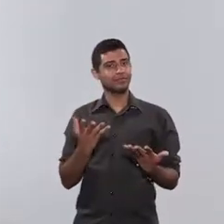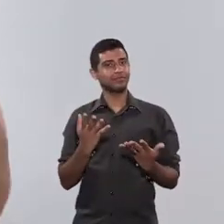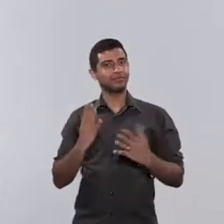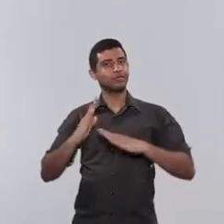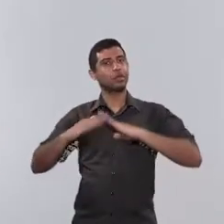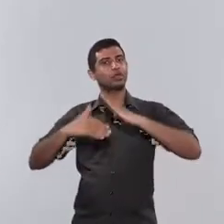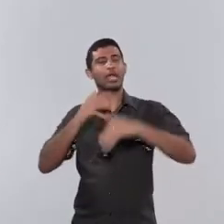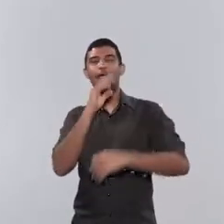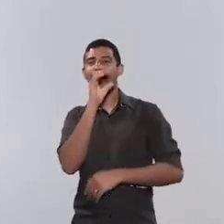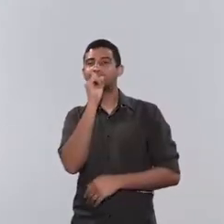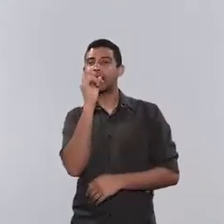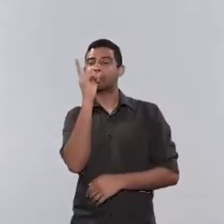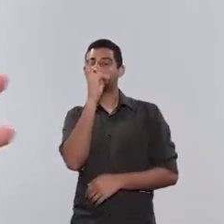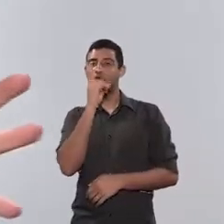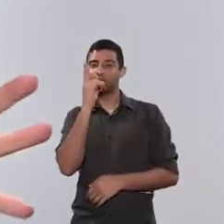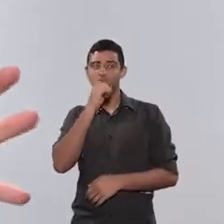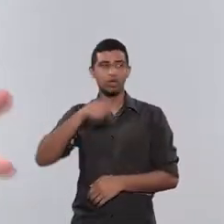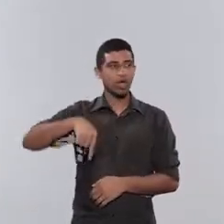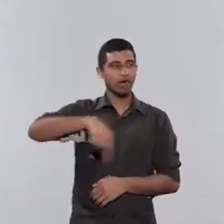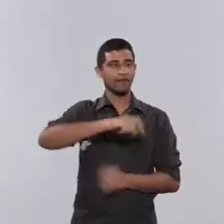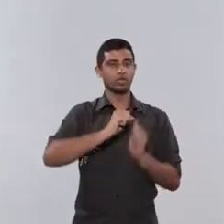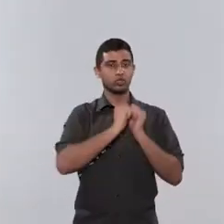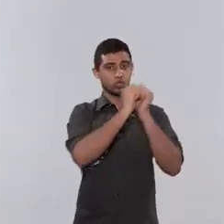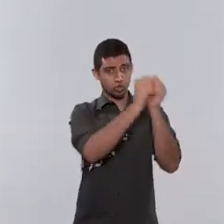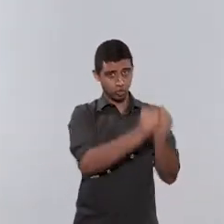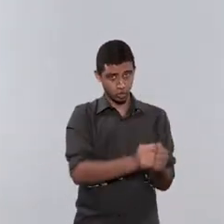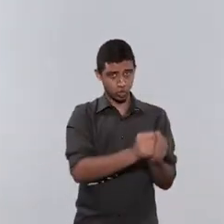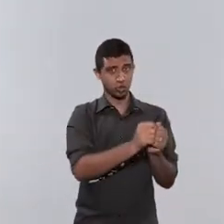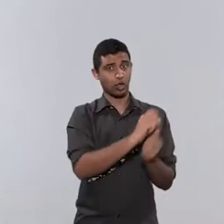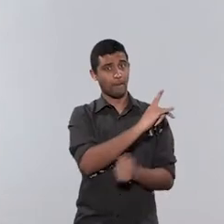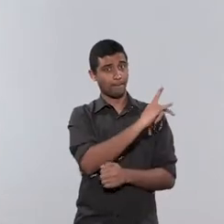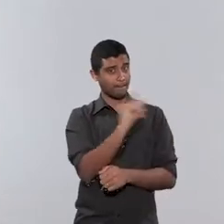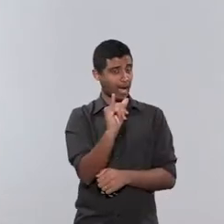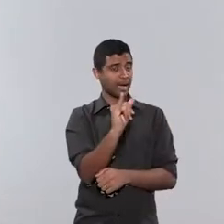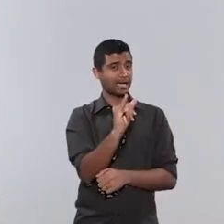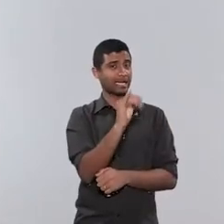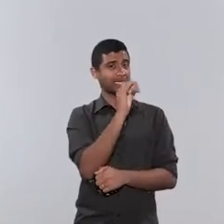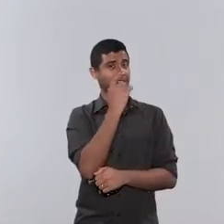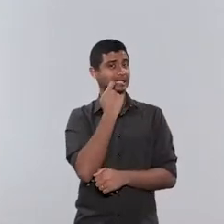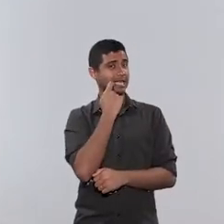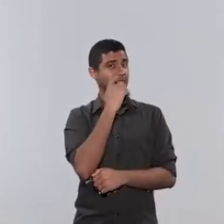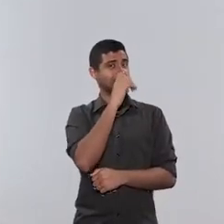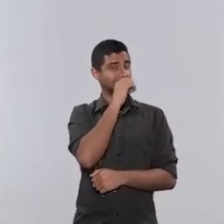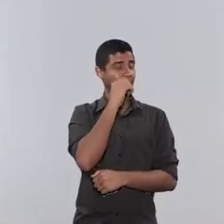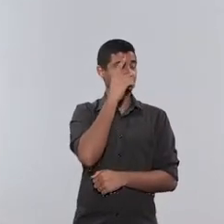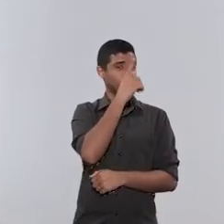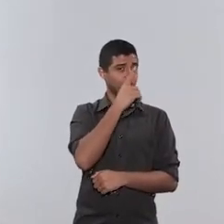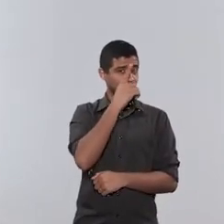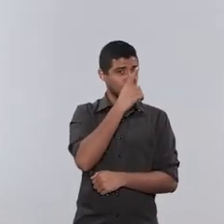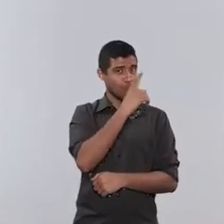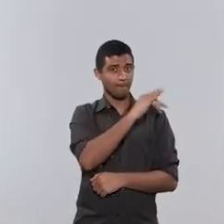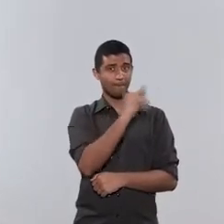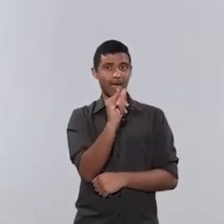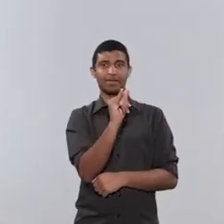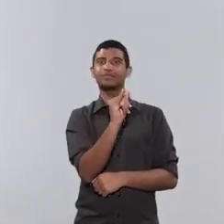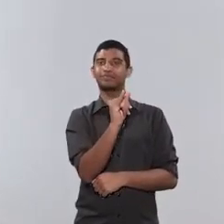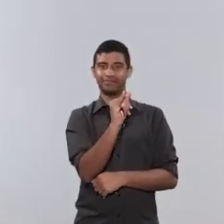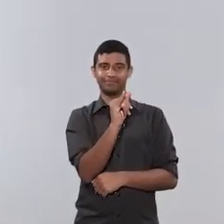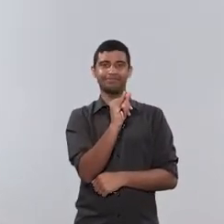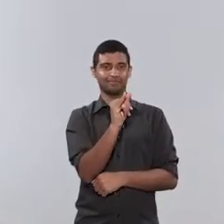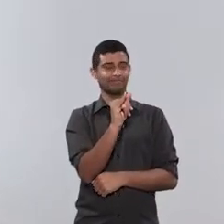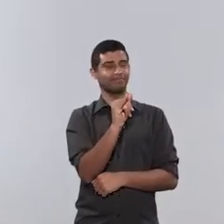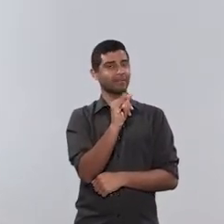E daí, quando tem um final de semana que vai ser sexta, sábado, domingo, vai ser com o outro genitor. e daí,